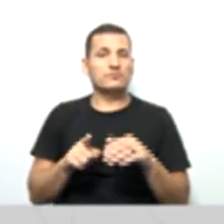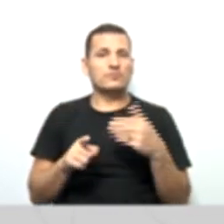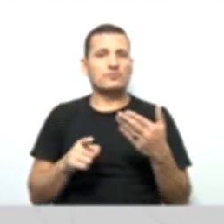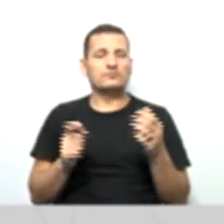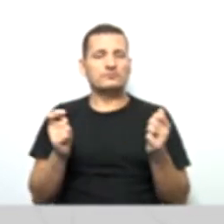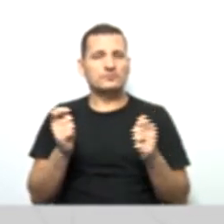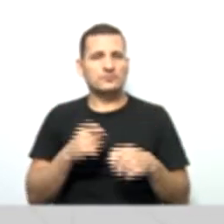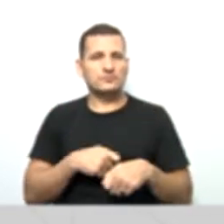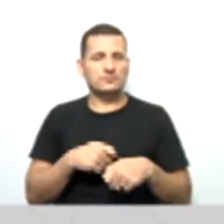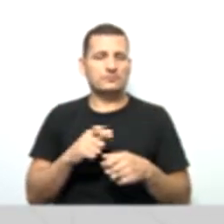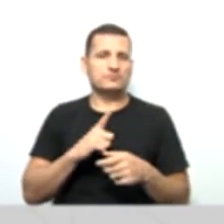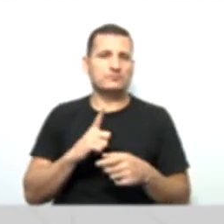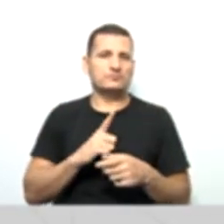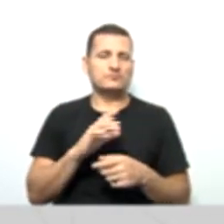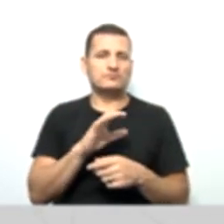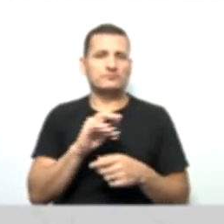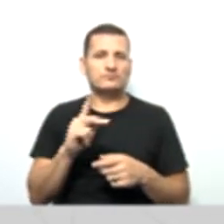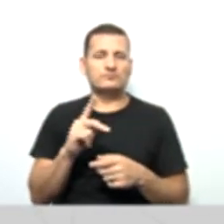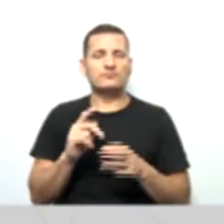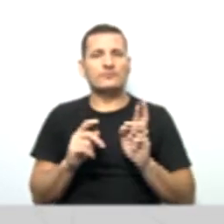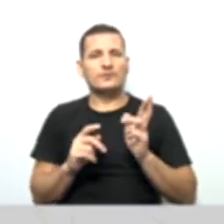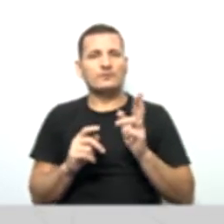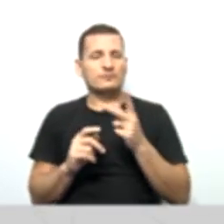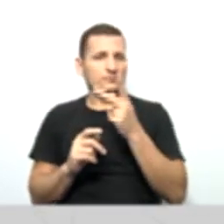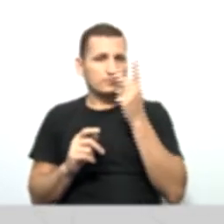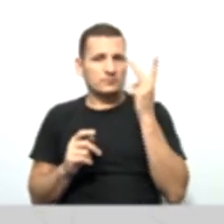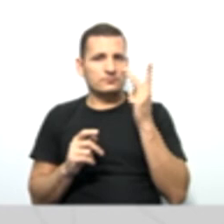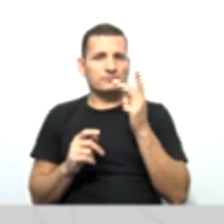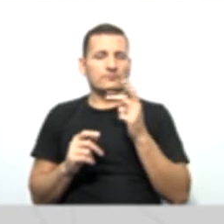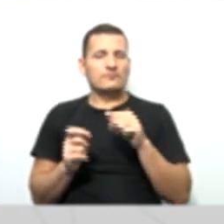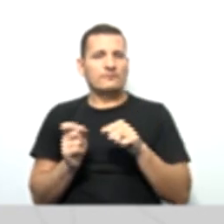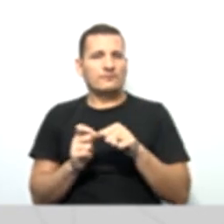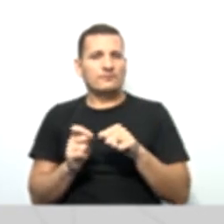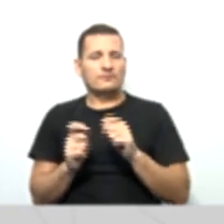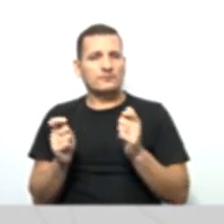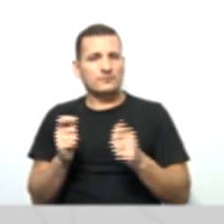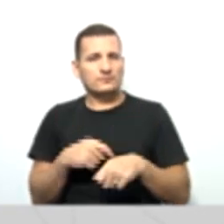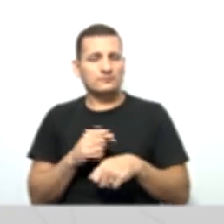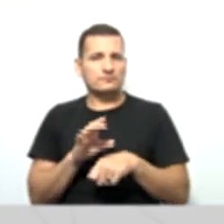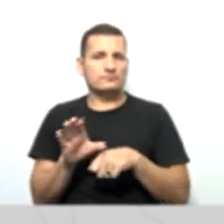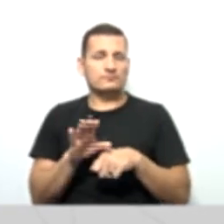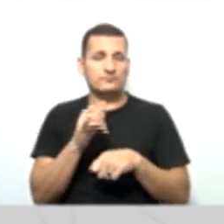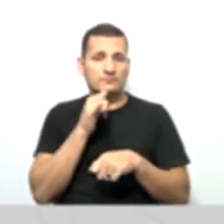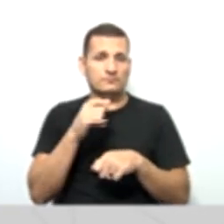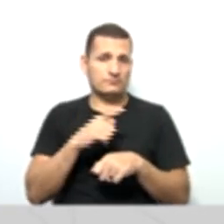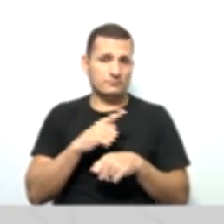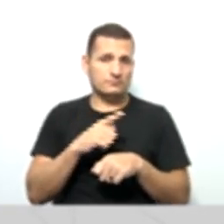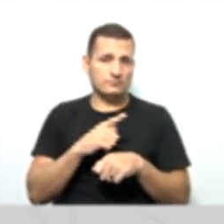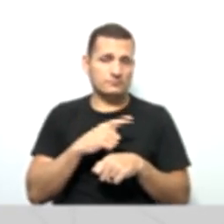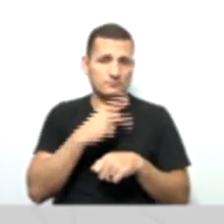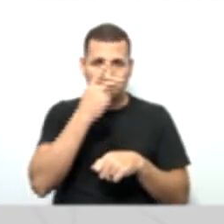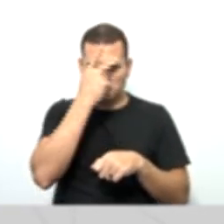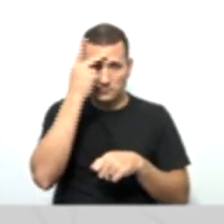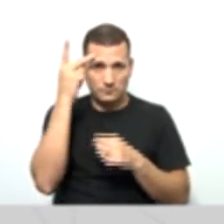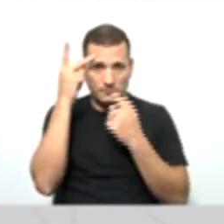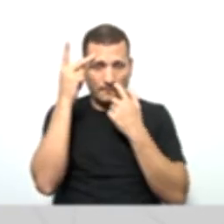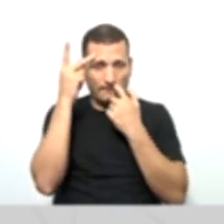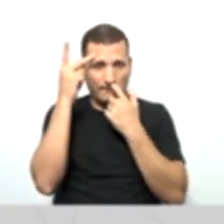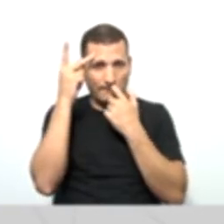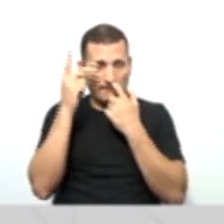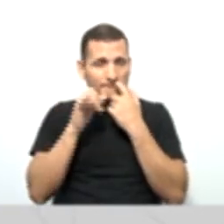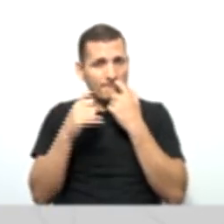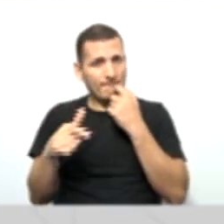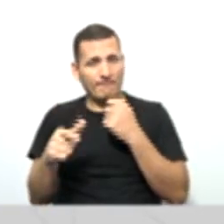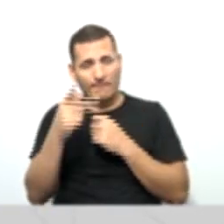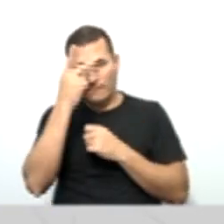oferecidas, quem foram as pessoas capacitadas, se houve público suficiente, se não houve, né? por que